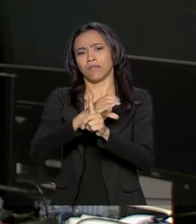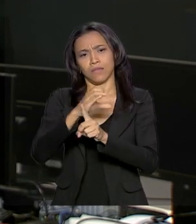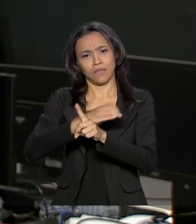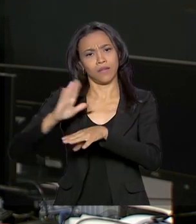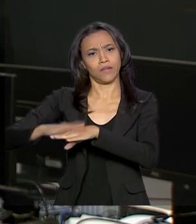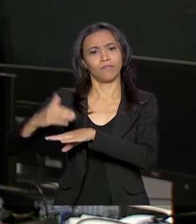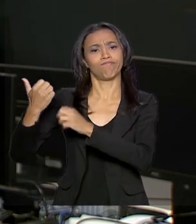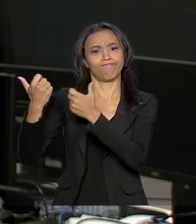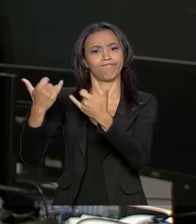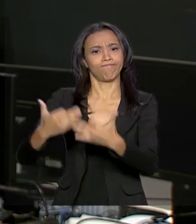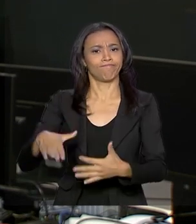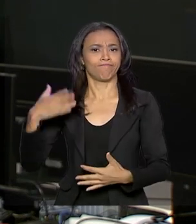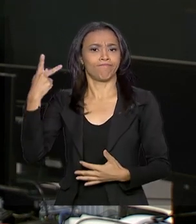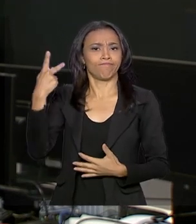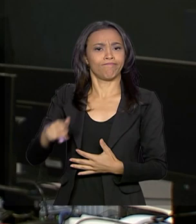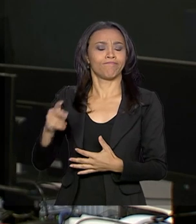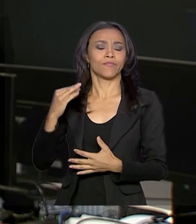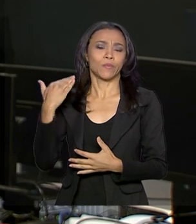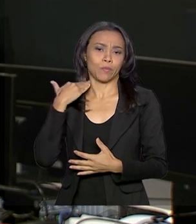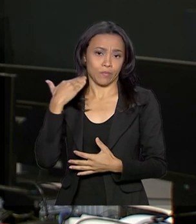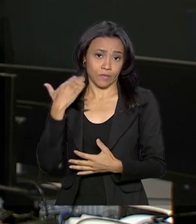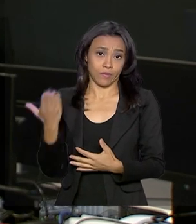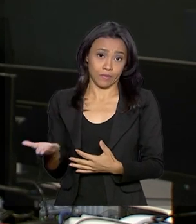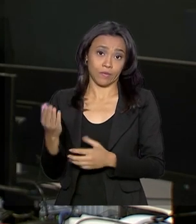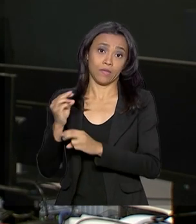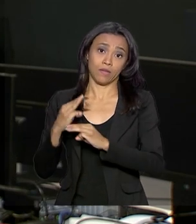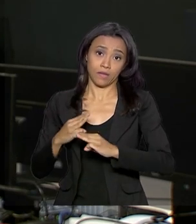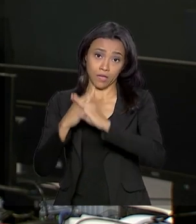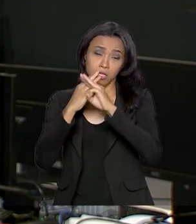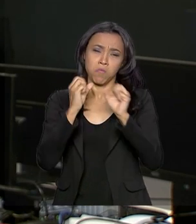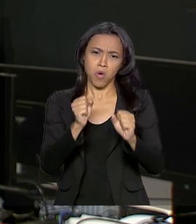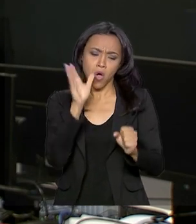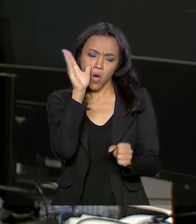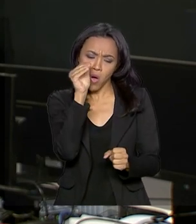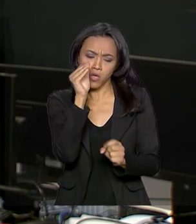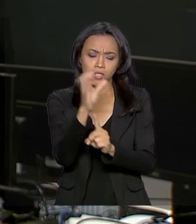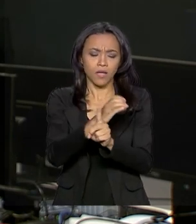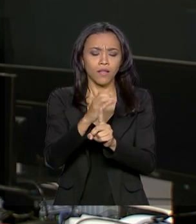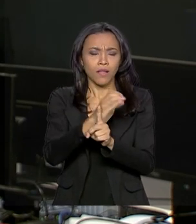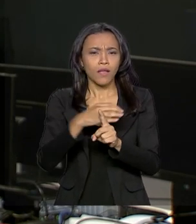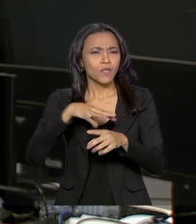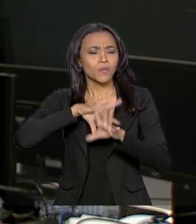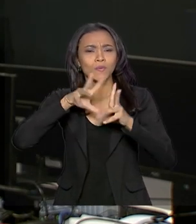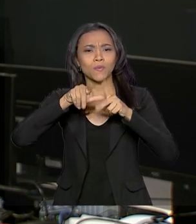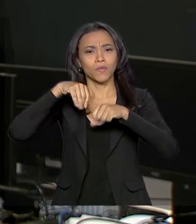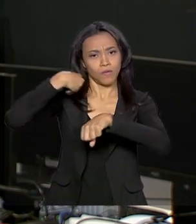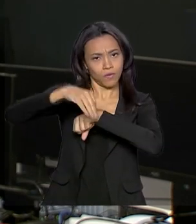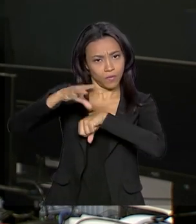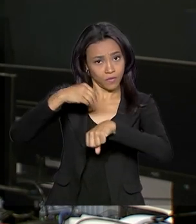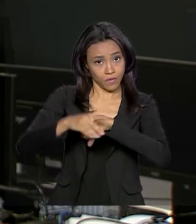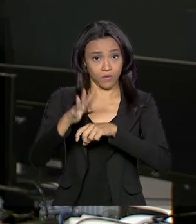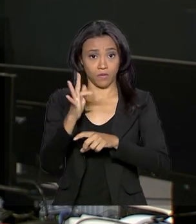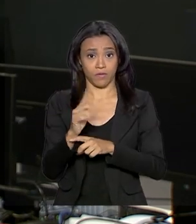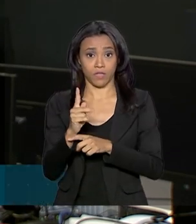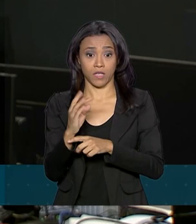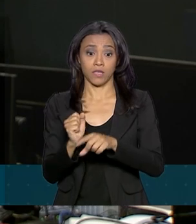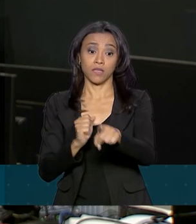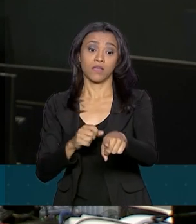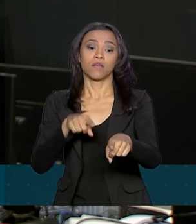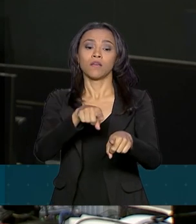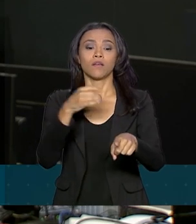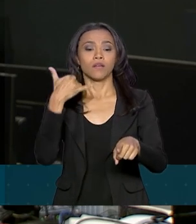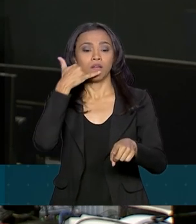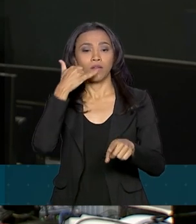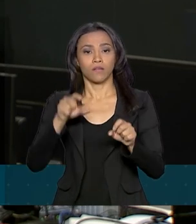banco. O trabalhador pode consultar o calendário e obter todas as informações sobre o FGTS pelo telefone 0800